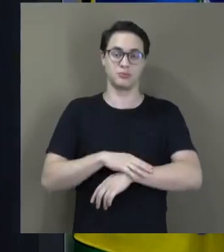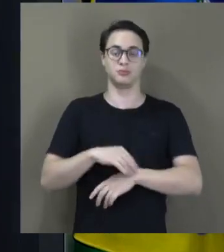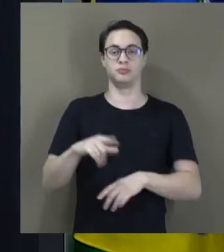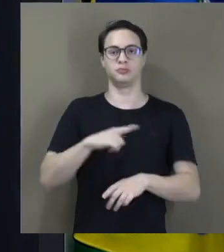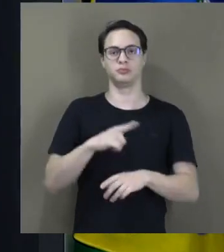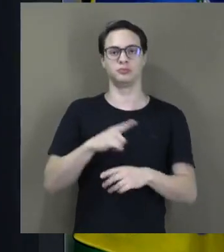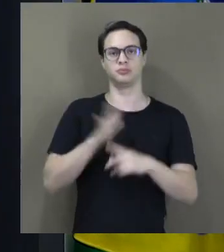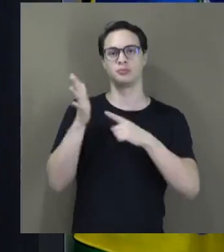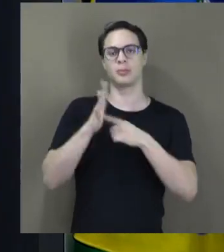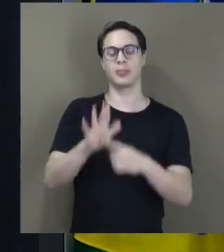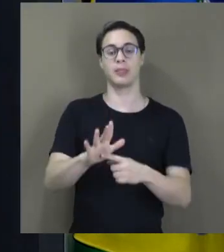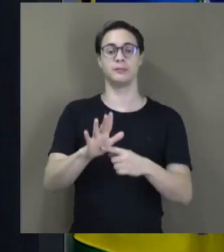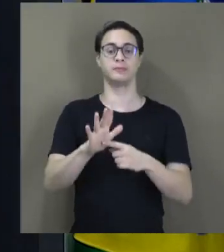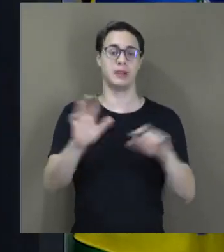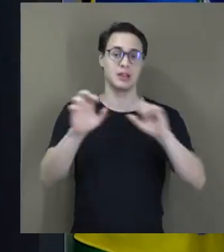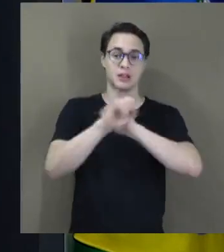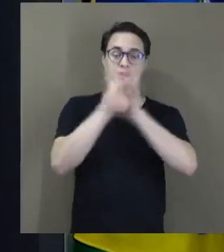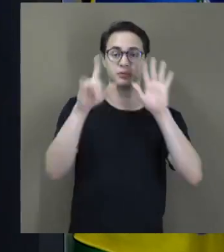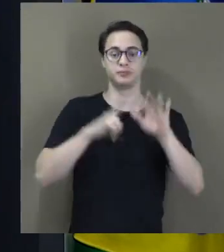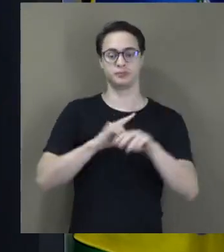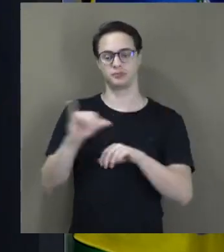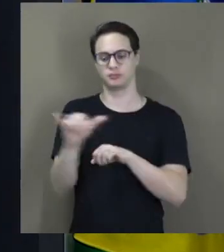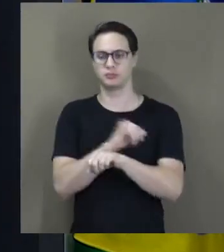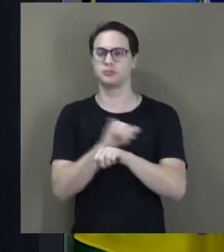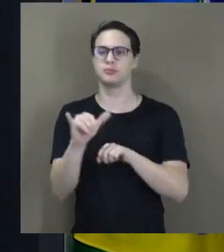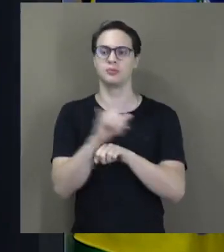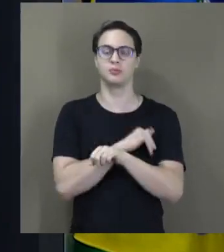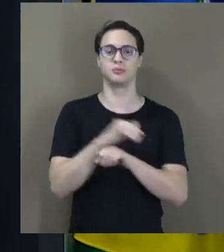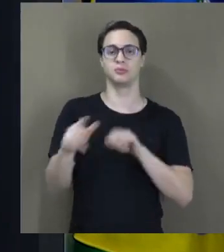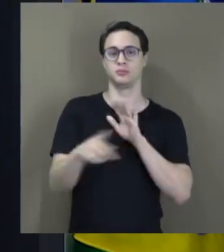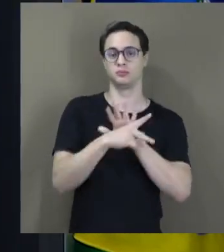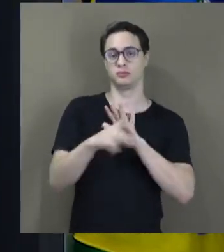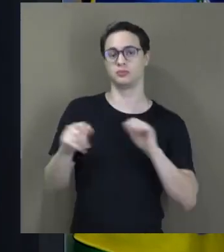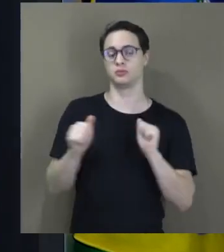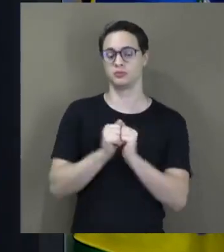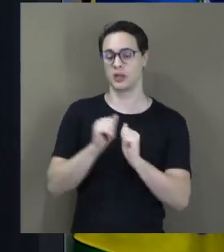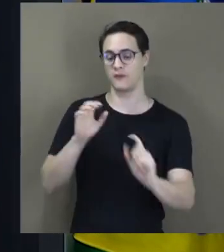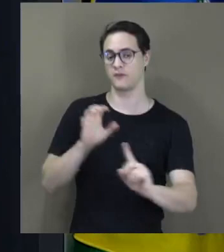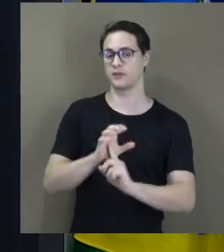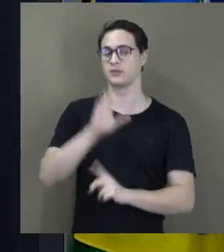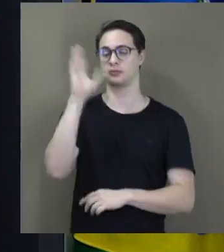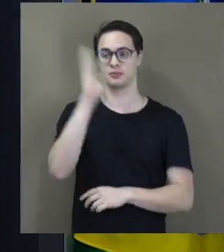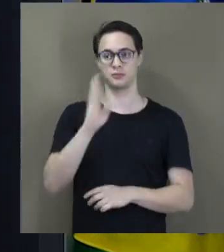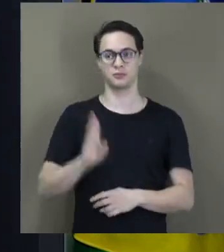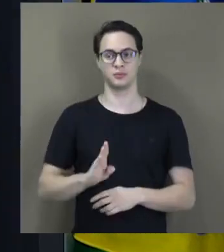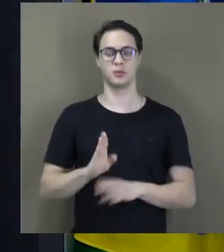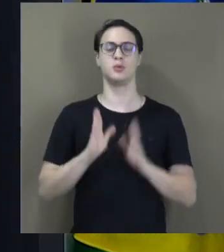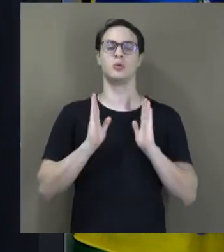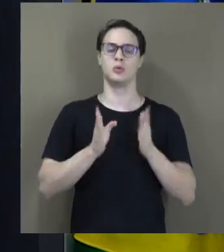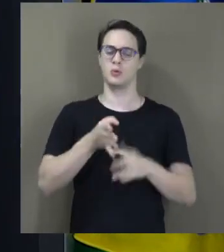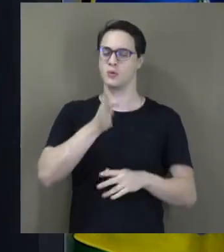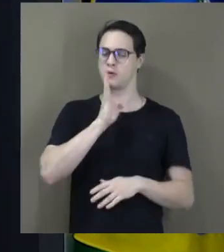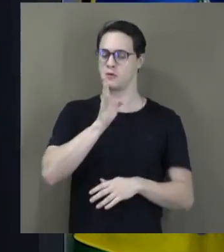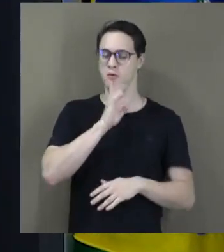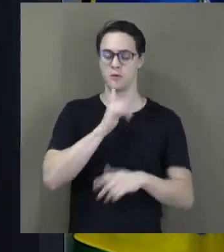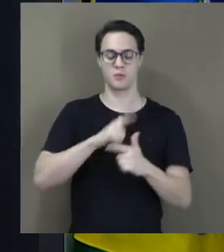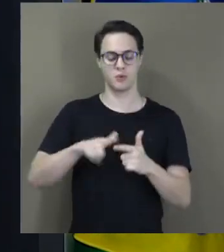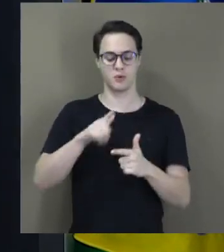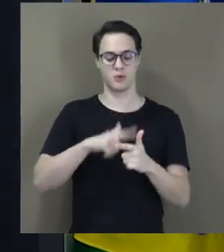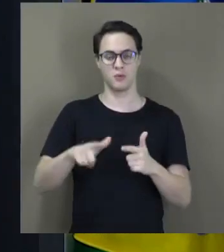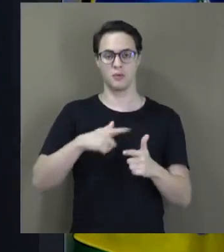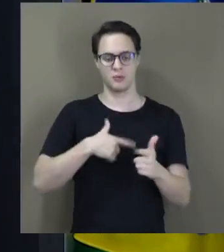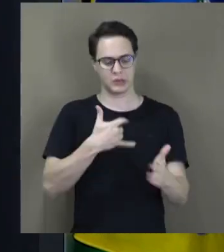clara dessa estratégia perversa com o Brasil. O já conhecido problema dos fertilizantes